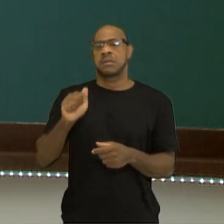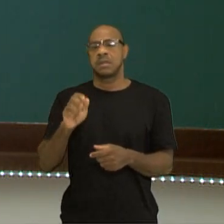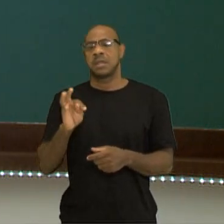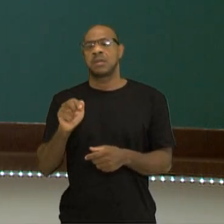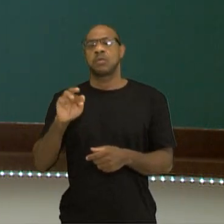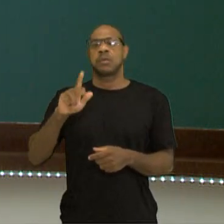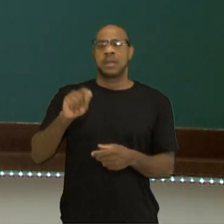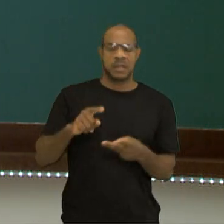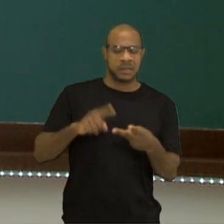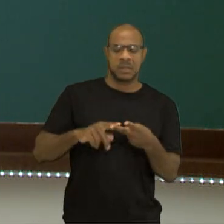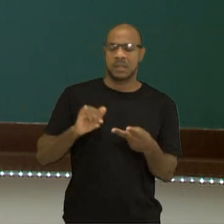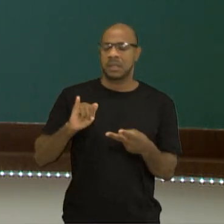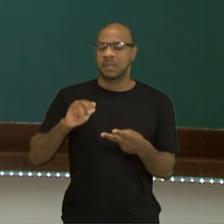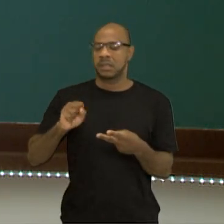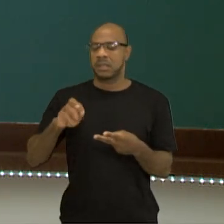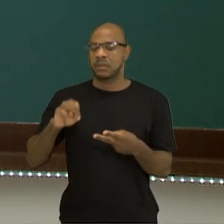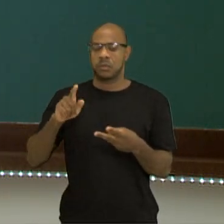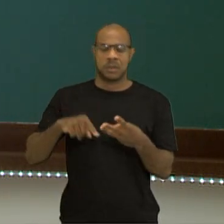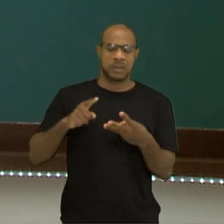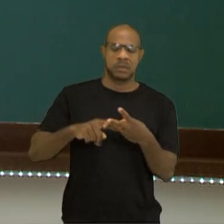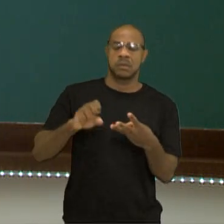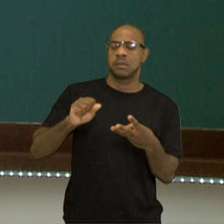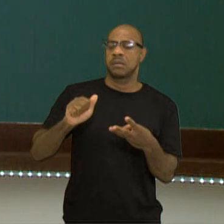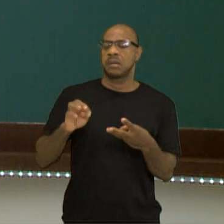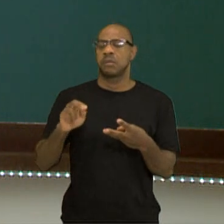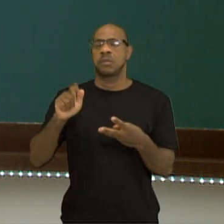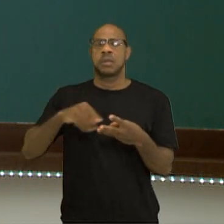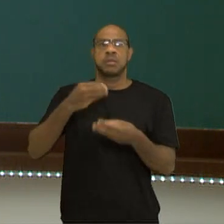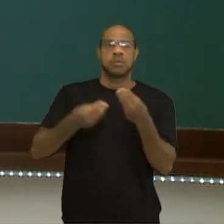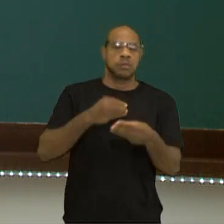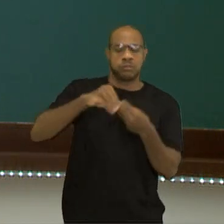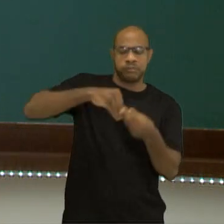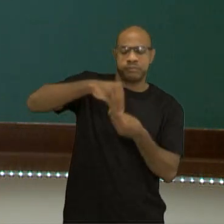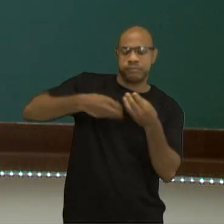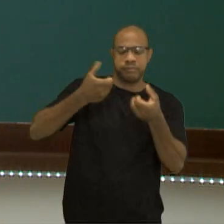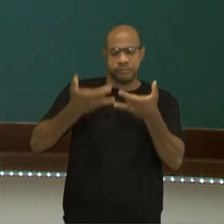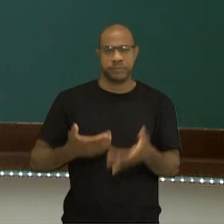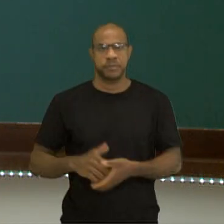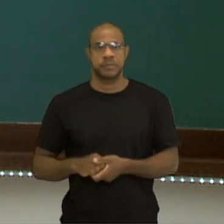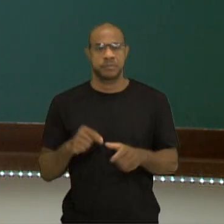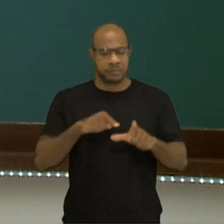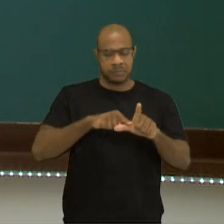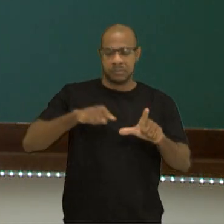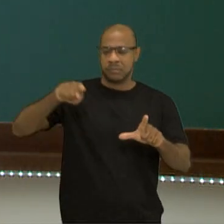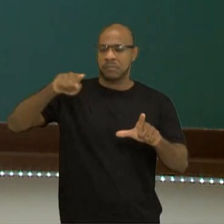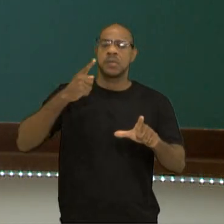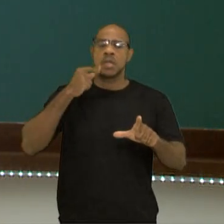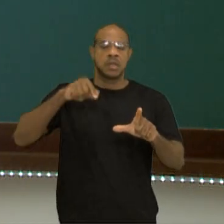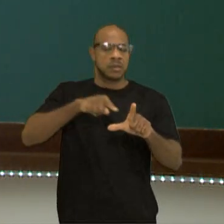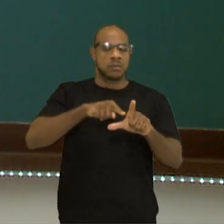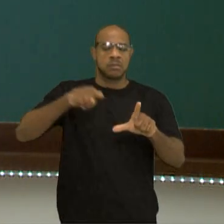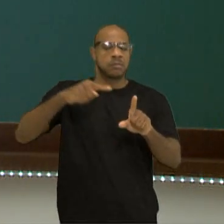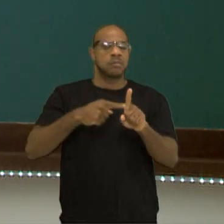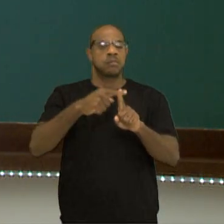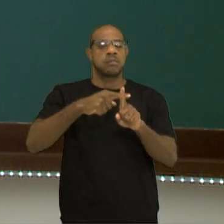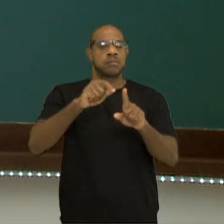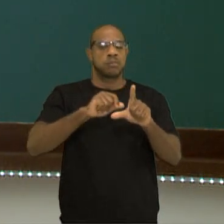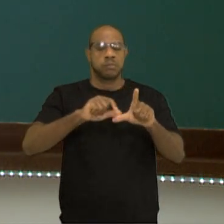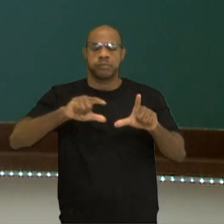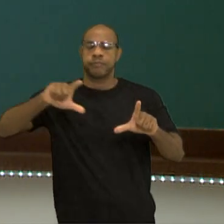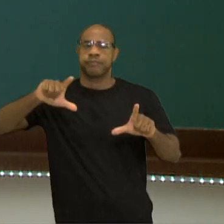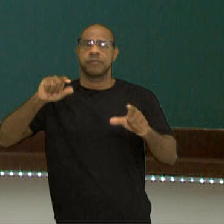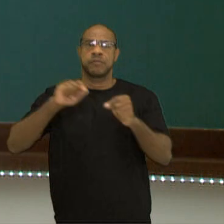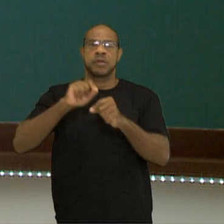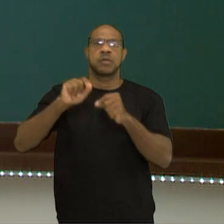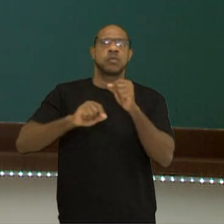super saturado com o corpo de fundo. Além disso, a linha me mostra que esse sal aqui, o aumento da temperatura, faz com que o